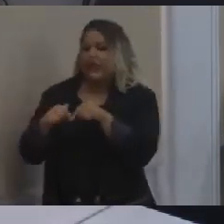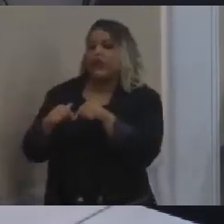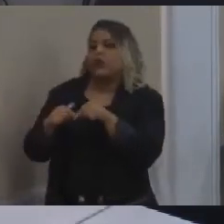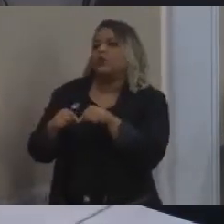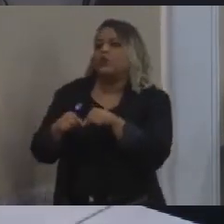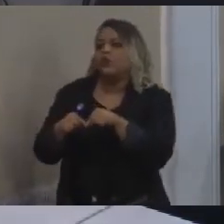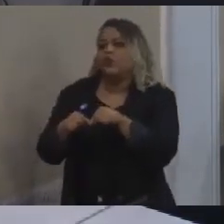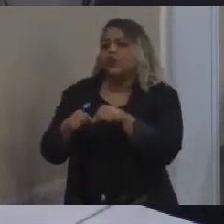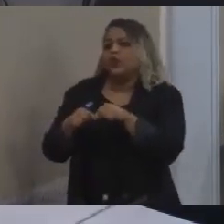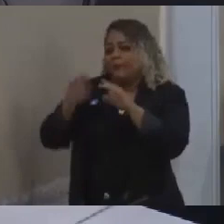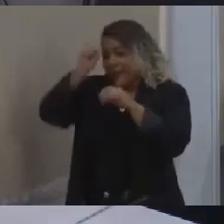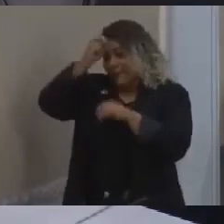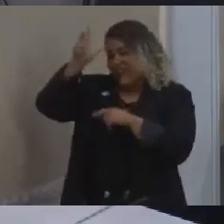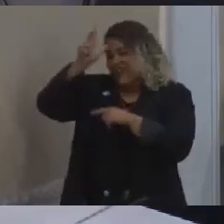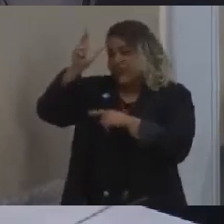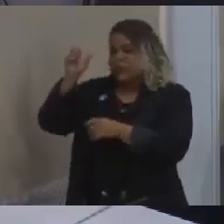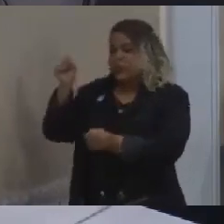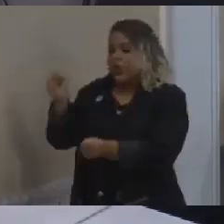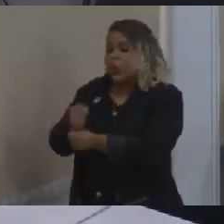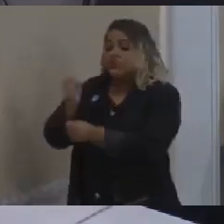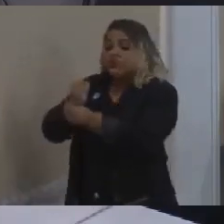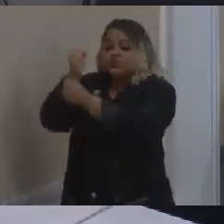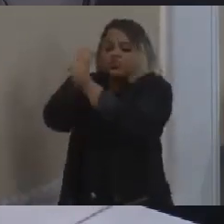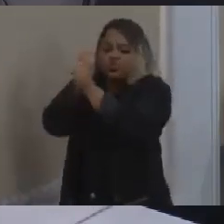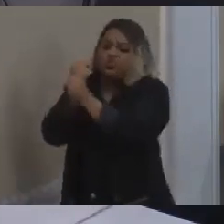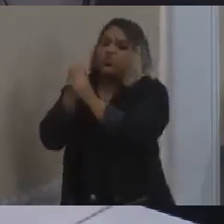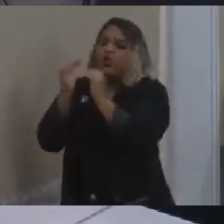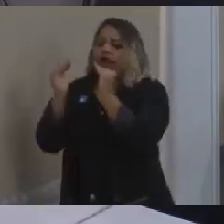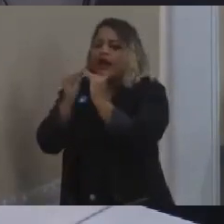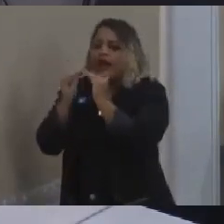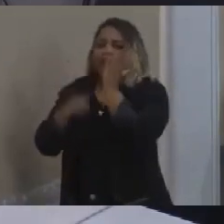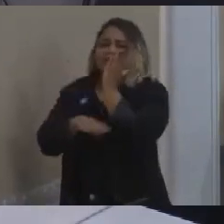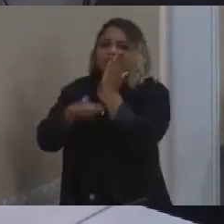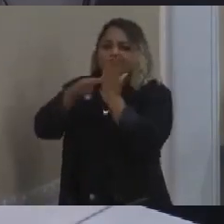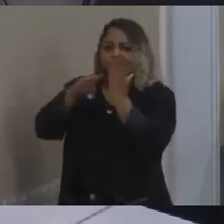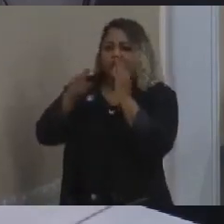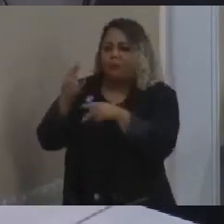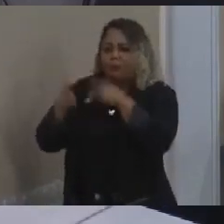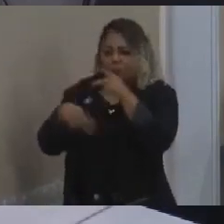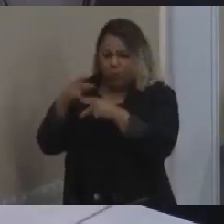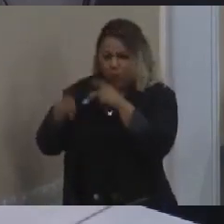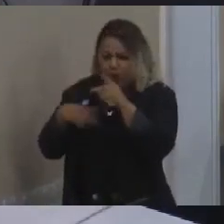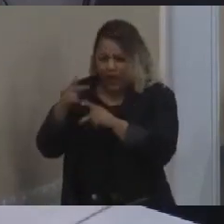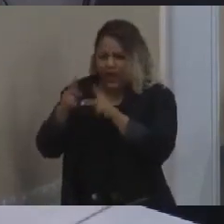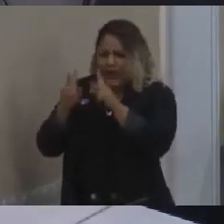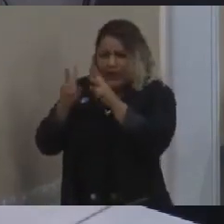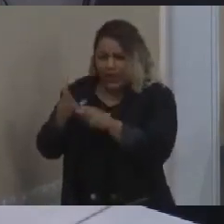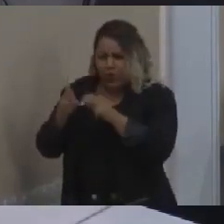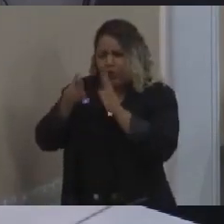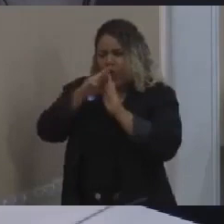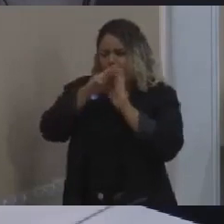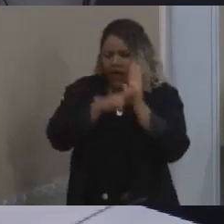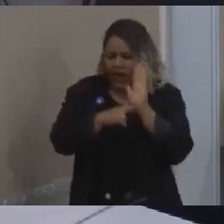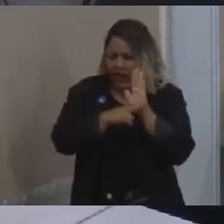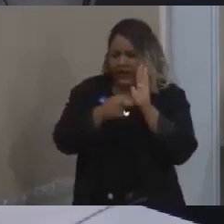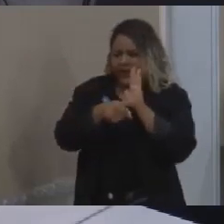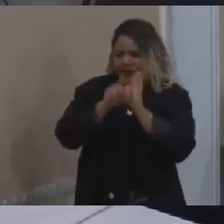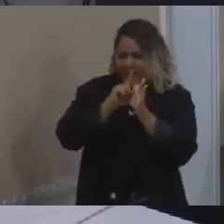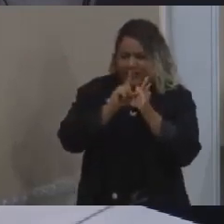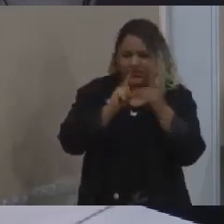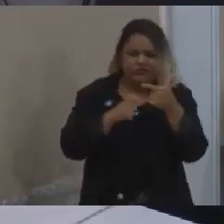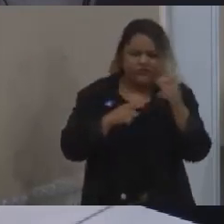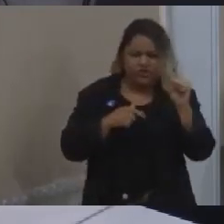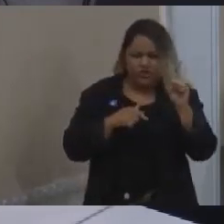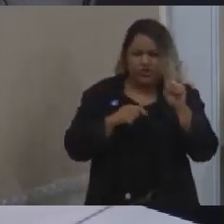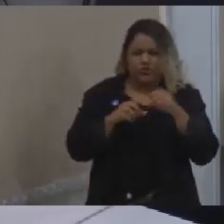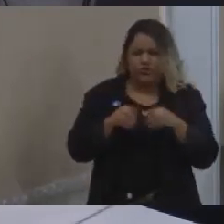construção de habitação popular nesses mesmos termos que a gente está falando desses outros 28 terrenos? Ô, vereador,